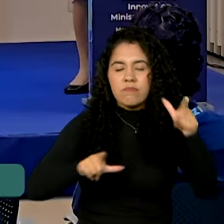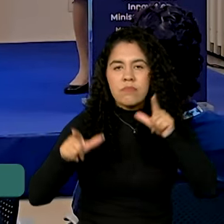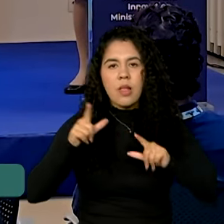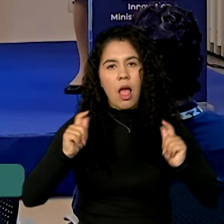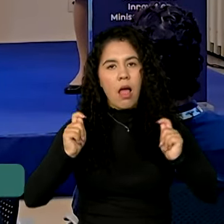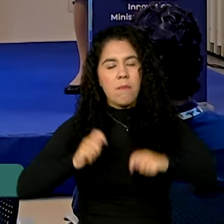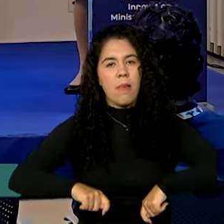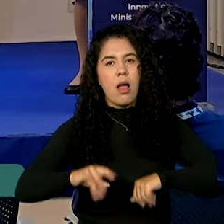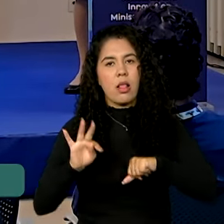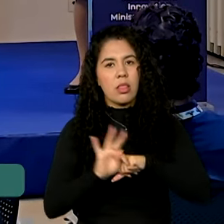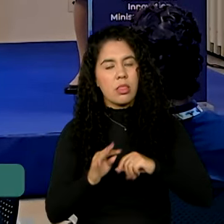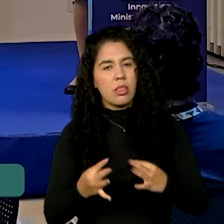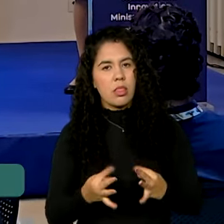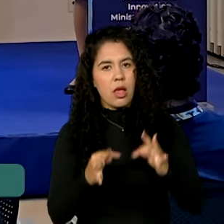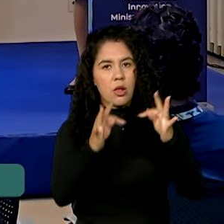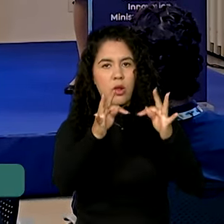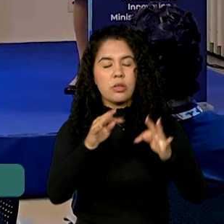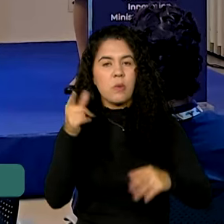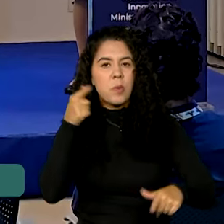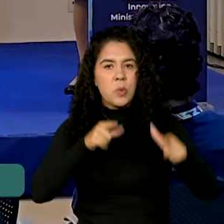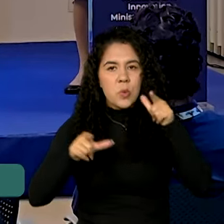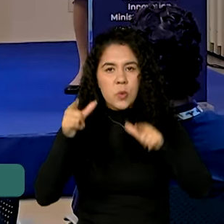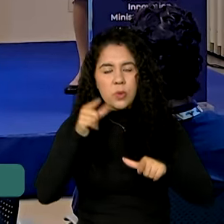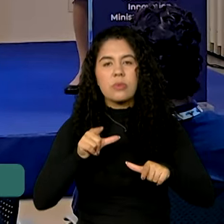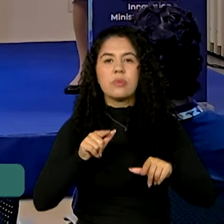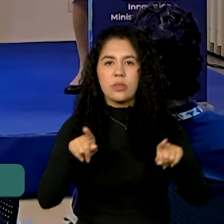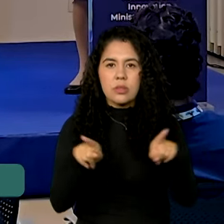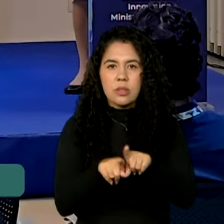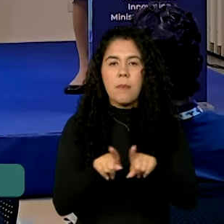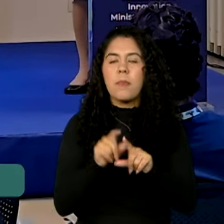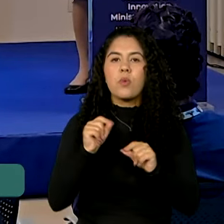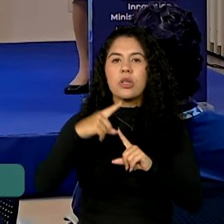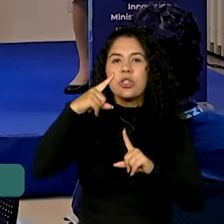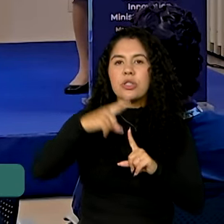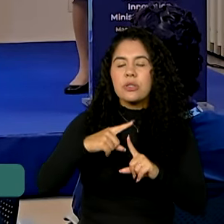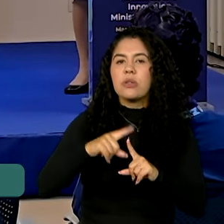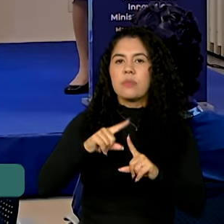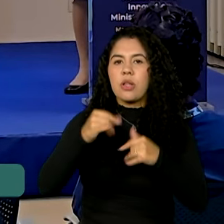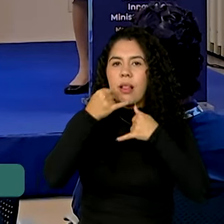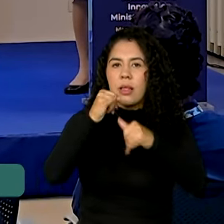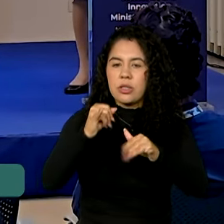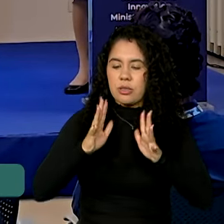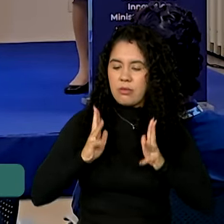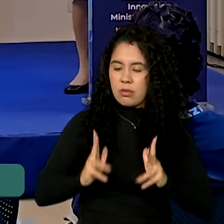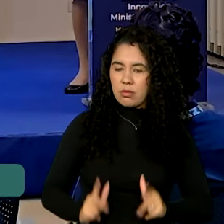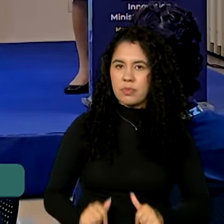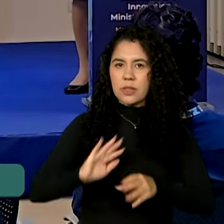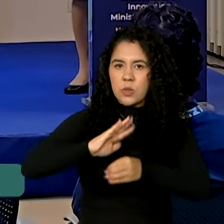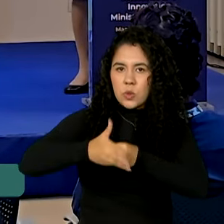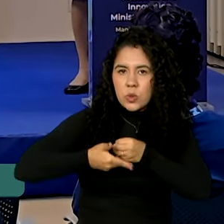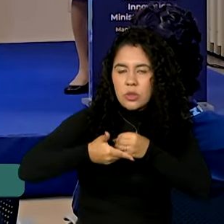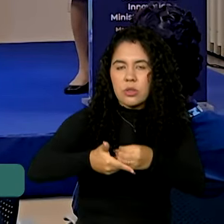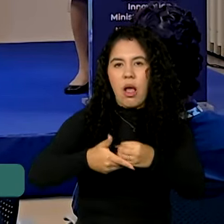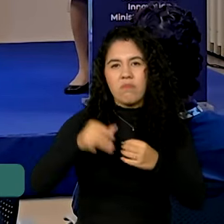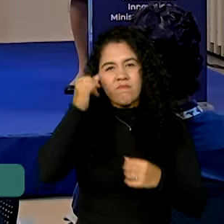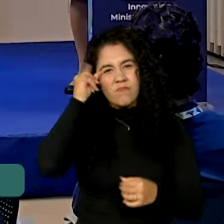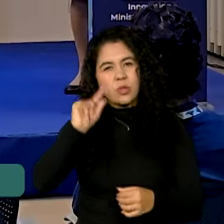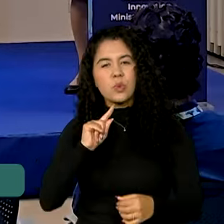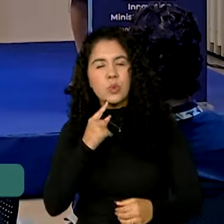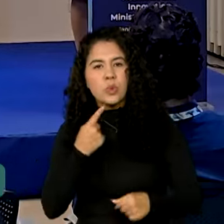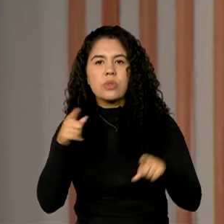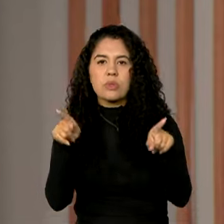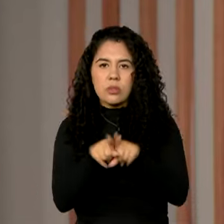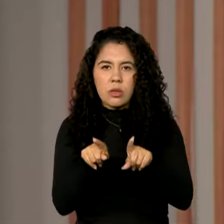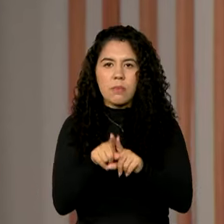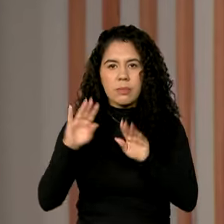equivalentes para reduzir emissões, tornarem suas matrizes energéticas mais limpas e renováveis e responder a crises climáticas e de